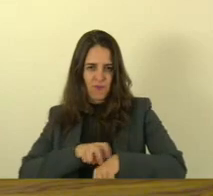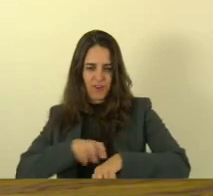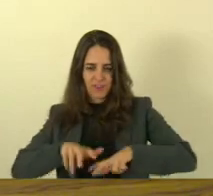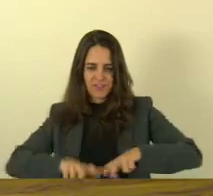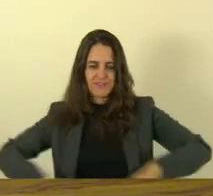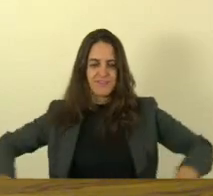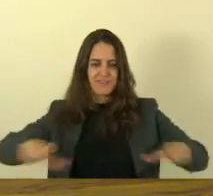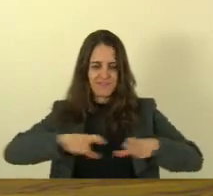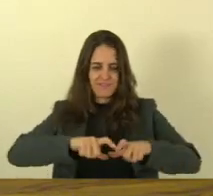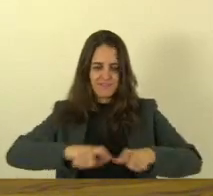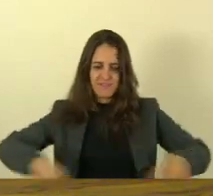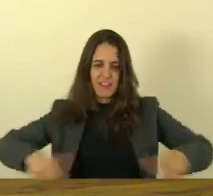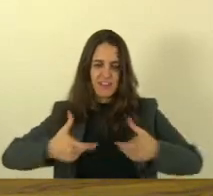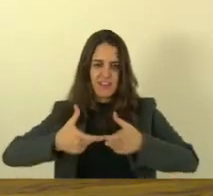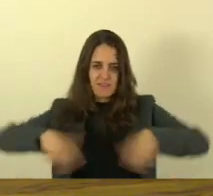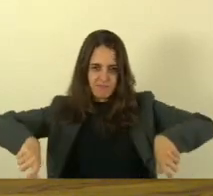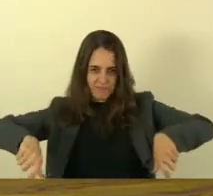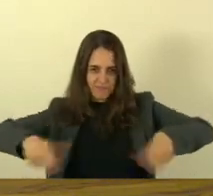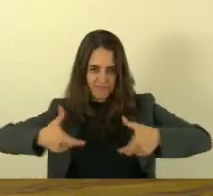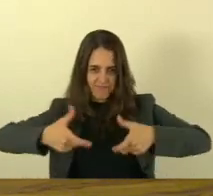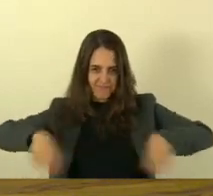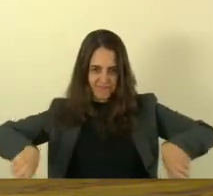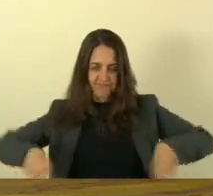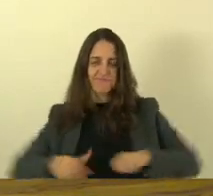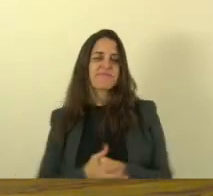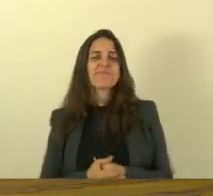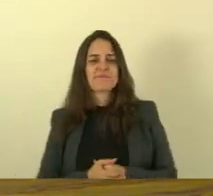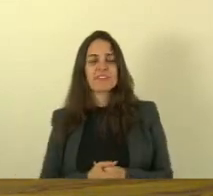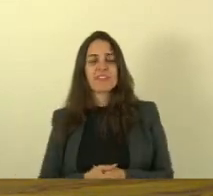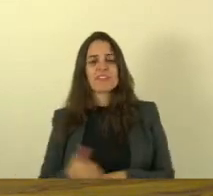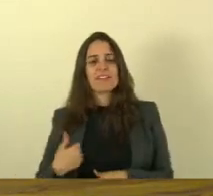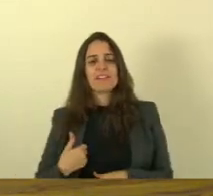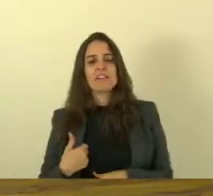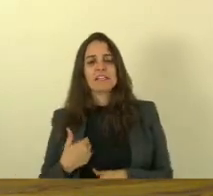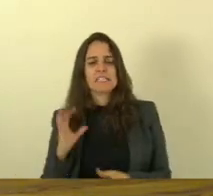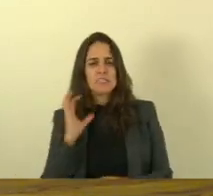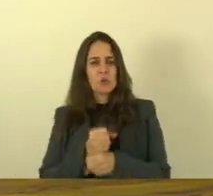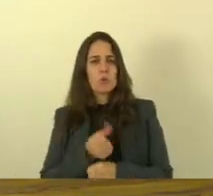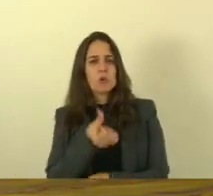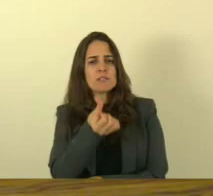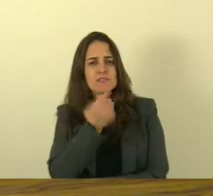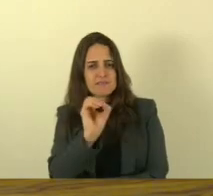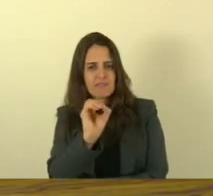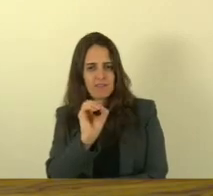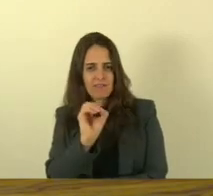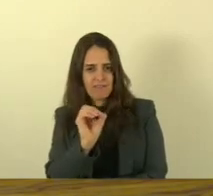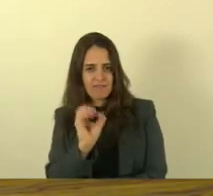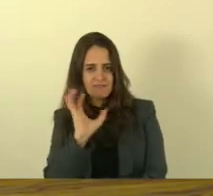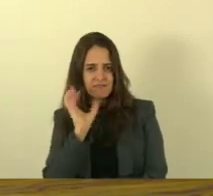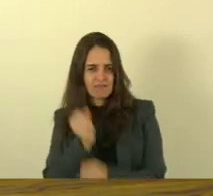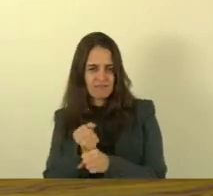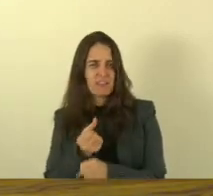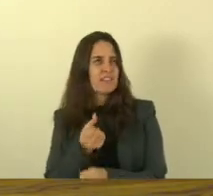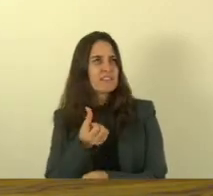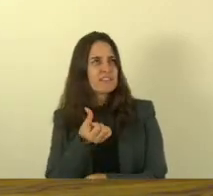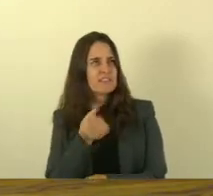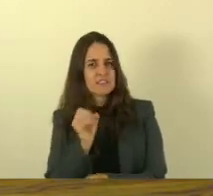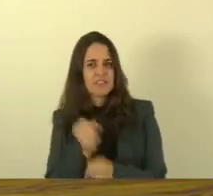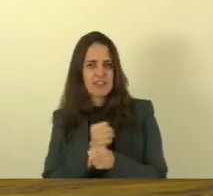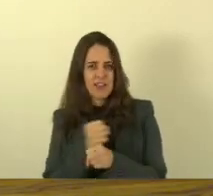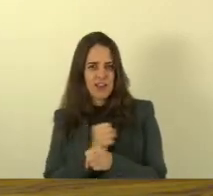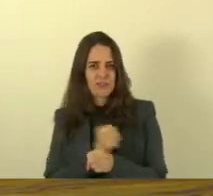clube que fez 60 anos no dia 17 agora do mês de junho e aqui